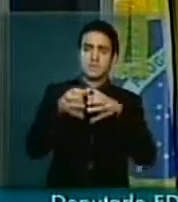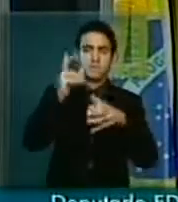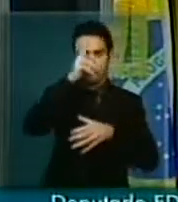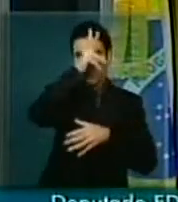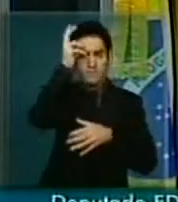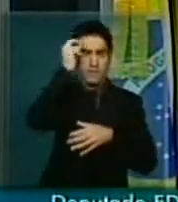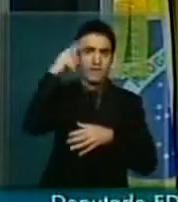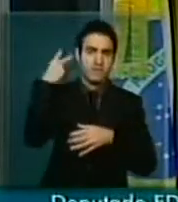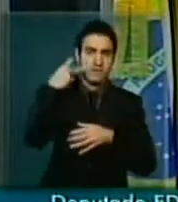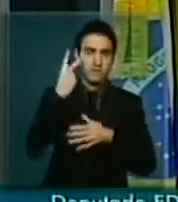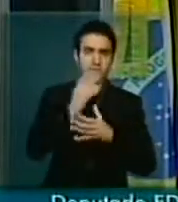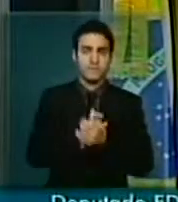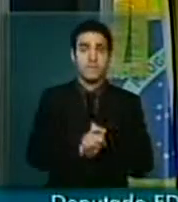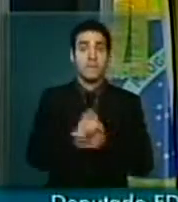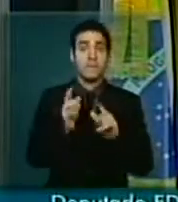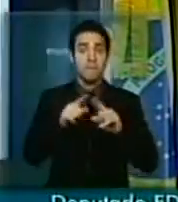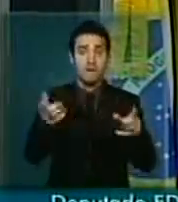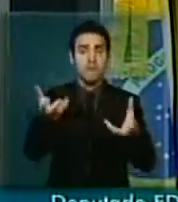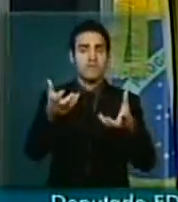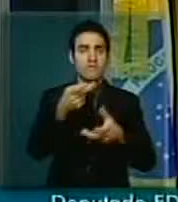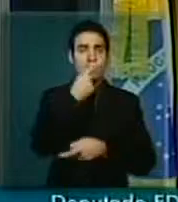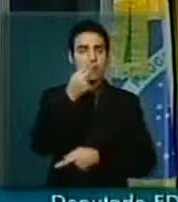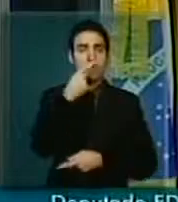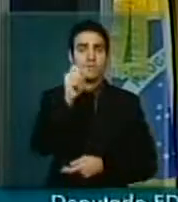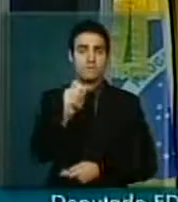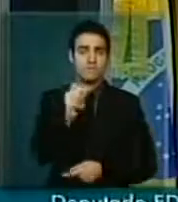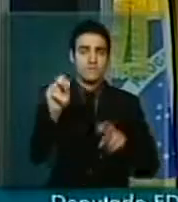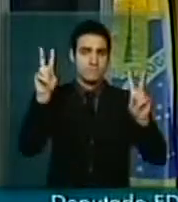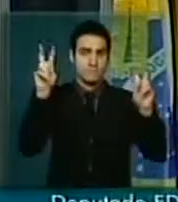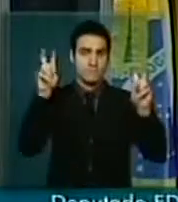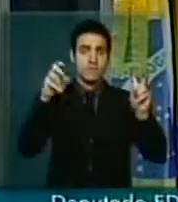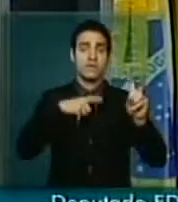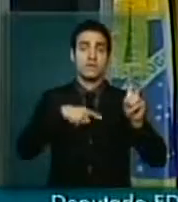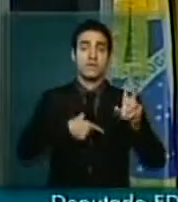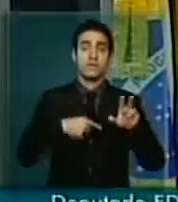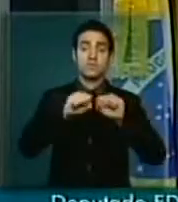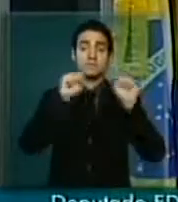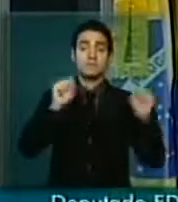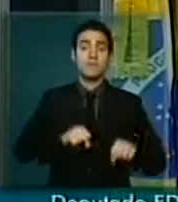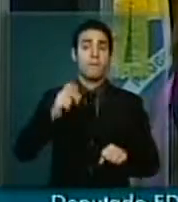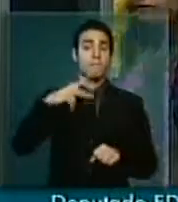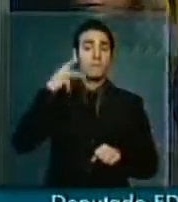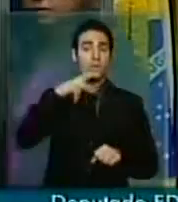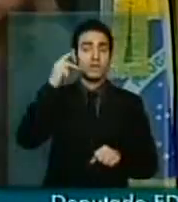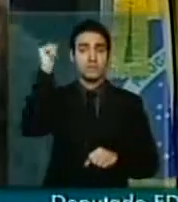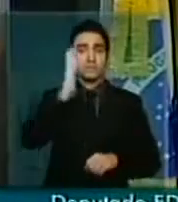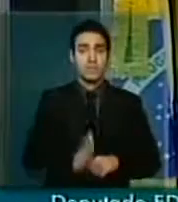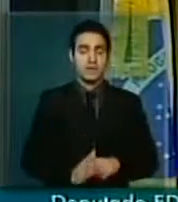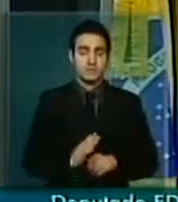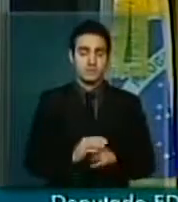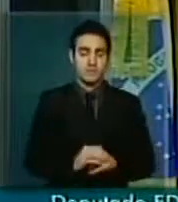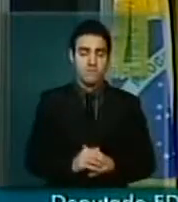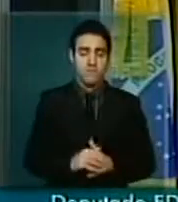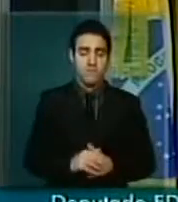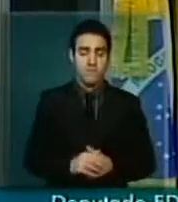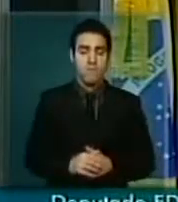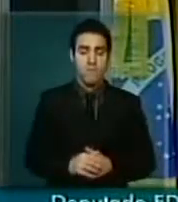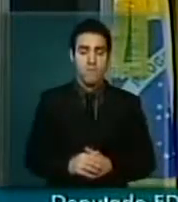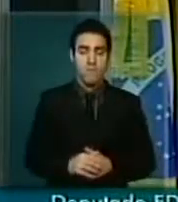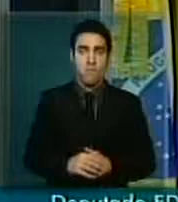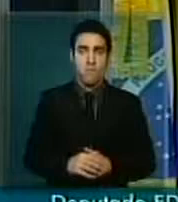Mas quero aqui falar, Sr. Presidente, sobre o sistema político brasileiro. Não tem jeito.